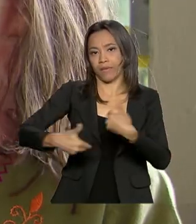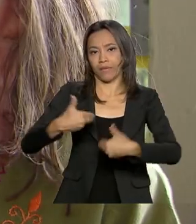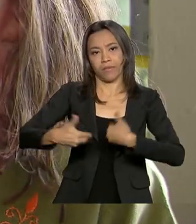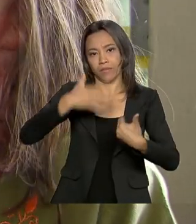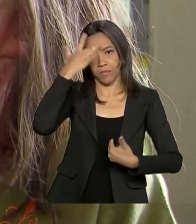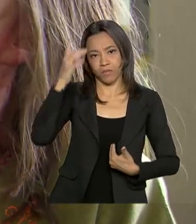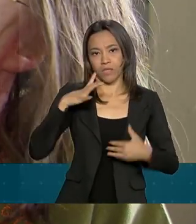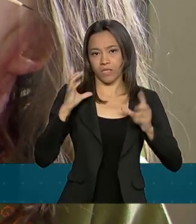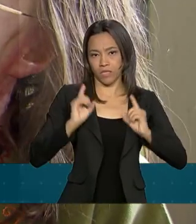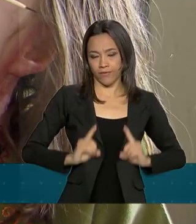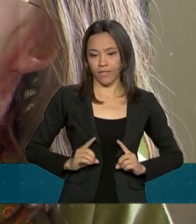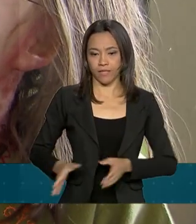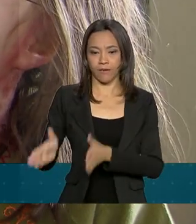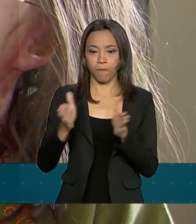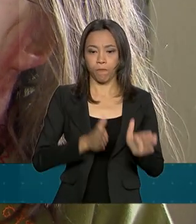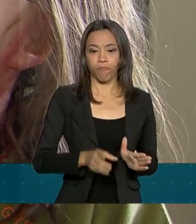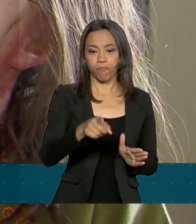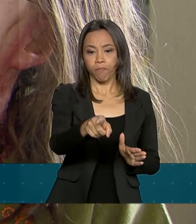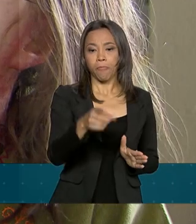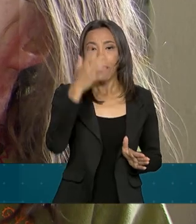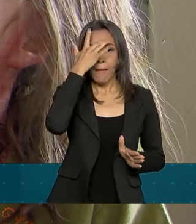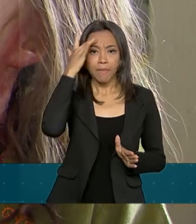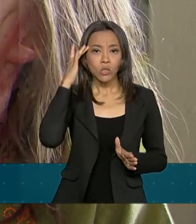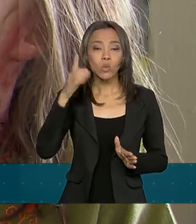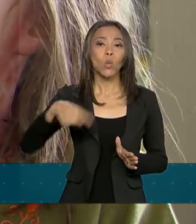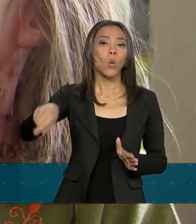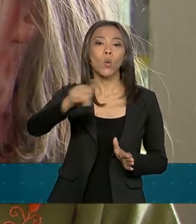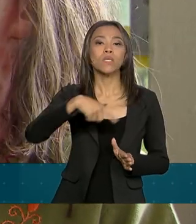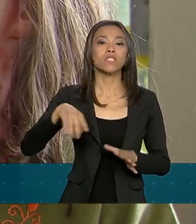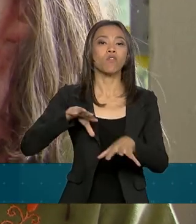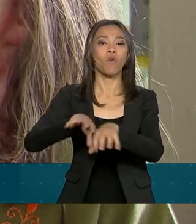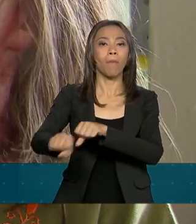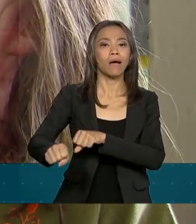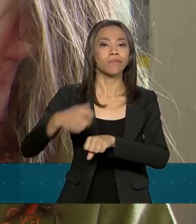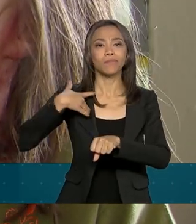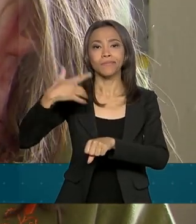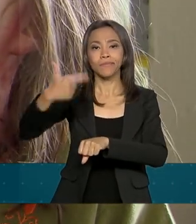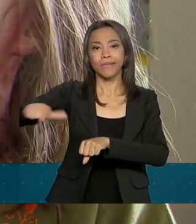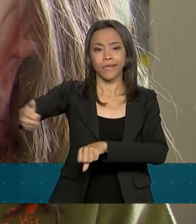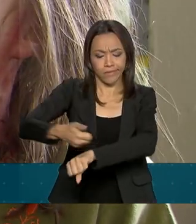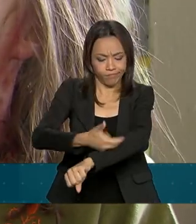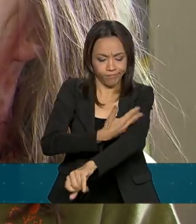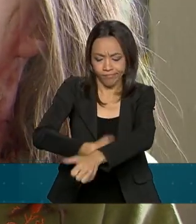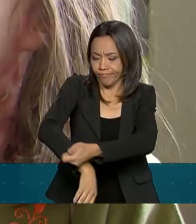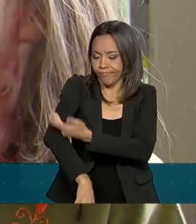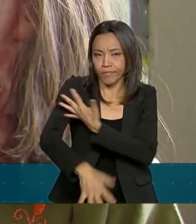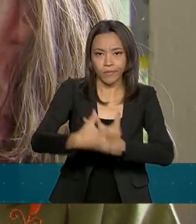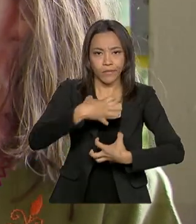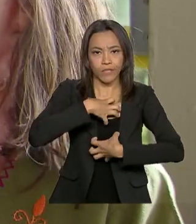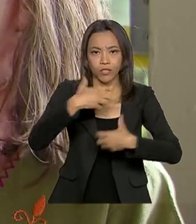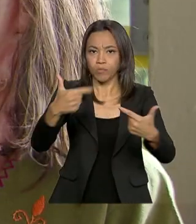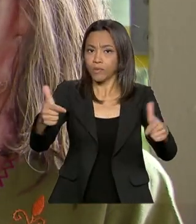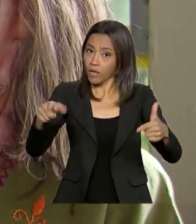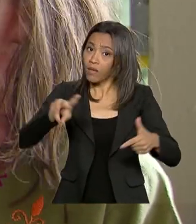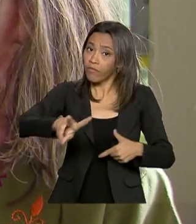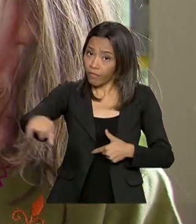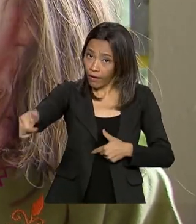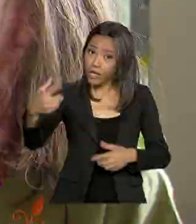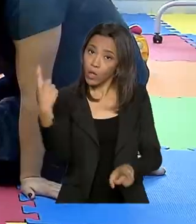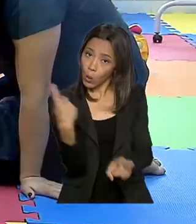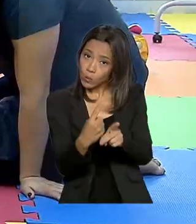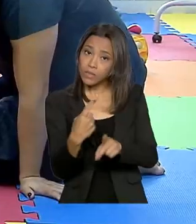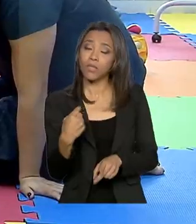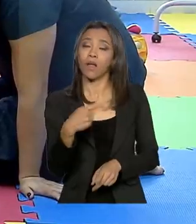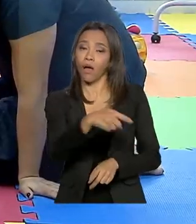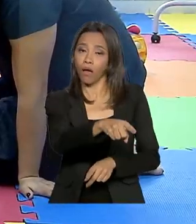Eles não são sensibilizados durante o curso deles, de que eles vão encontrar essas pessoas durante o exercício da sua atividade.